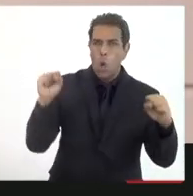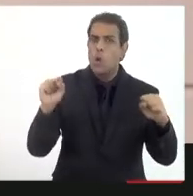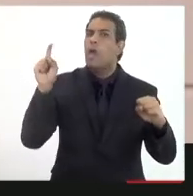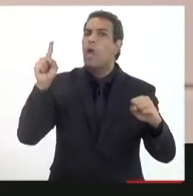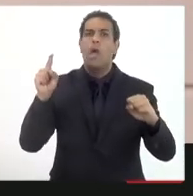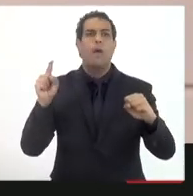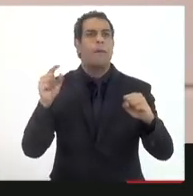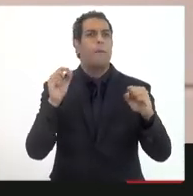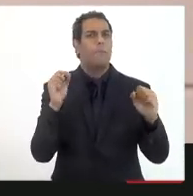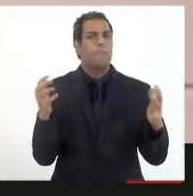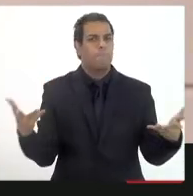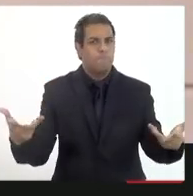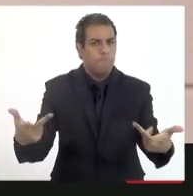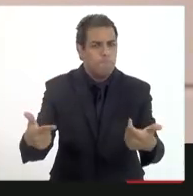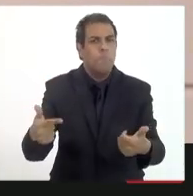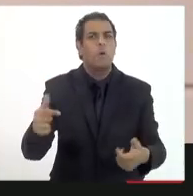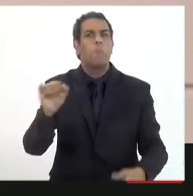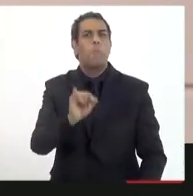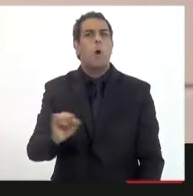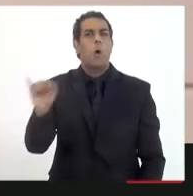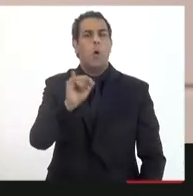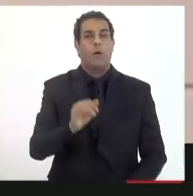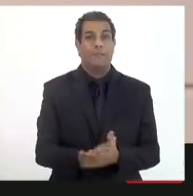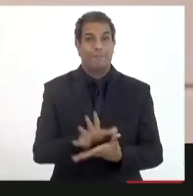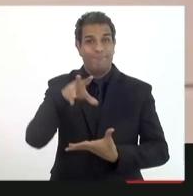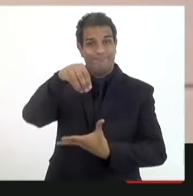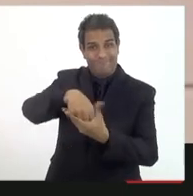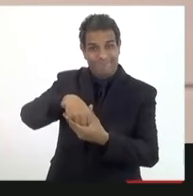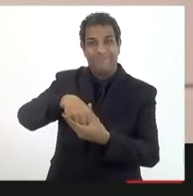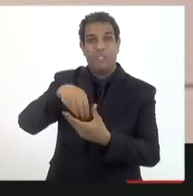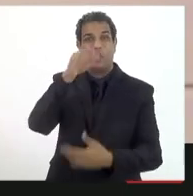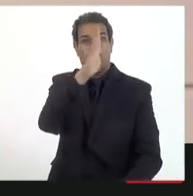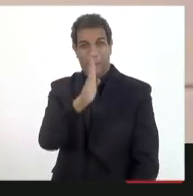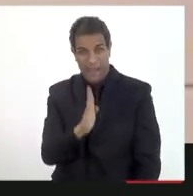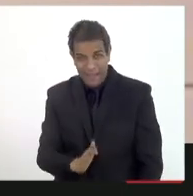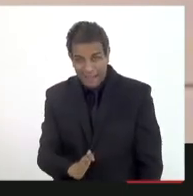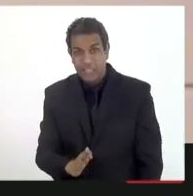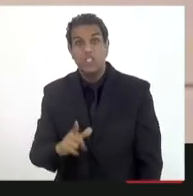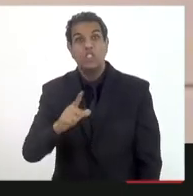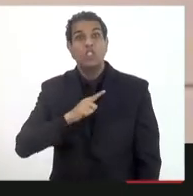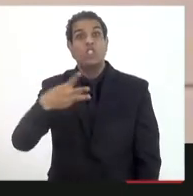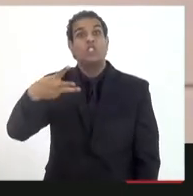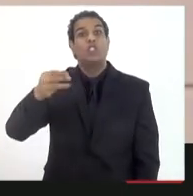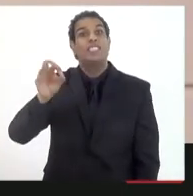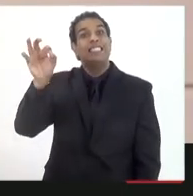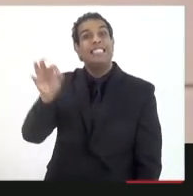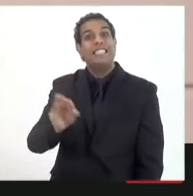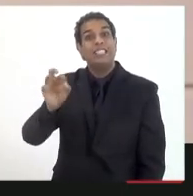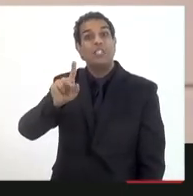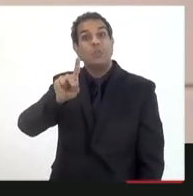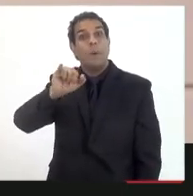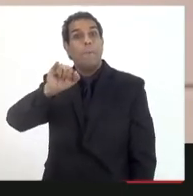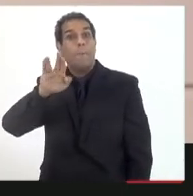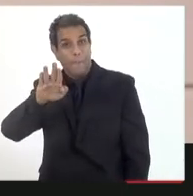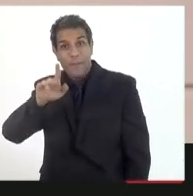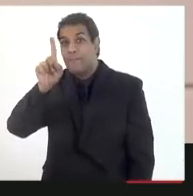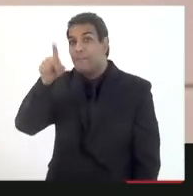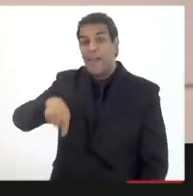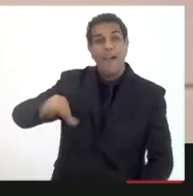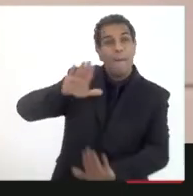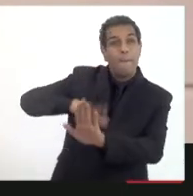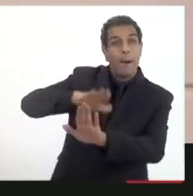uma delas nós que no Brasil já tivemos 30% do PIB sendo